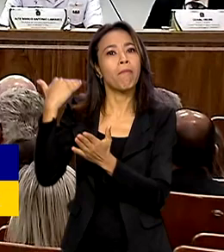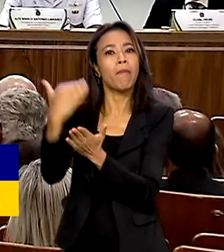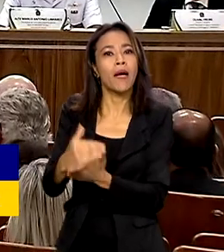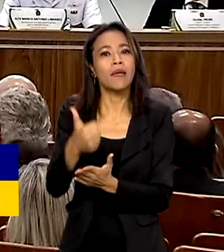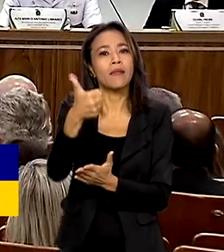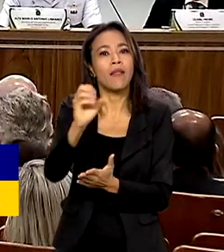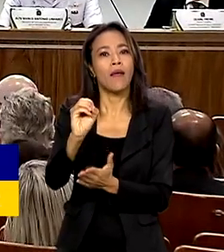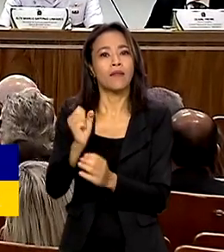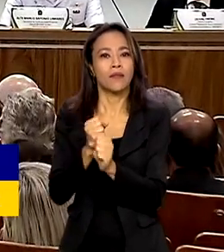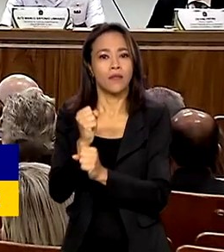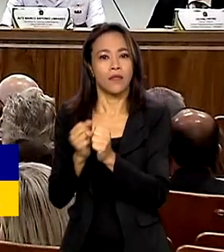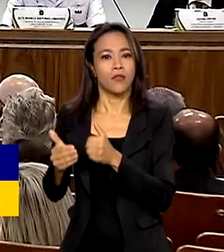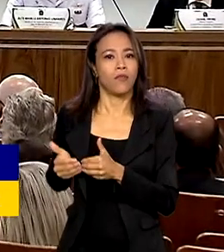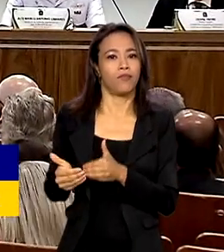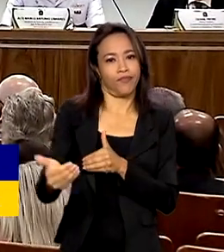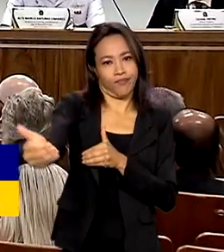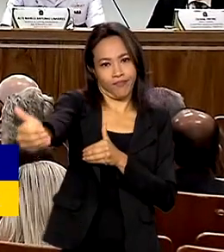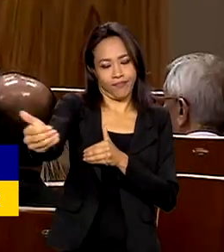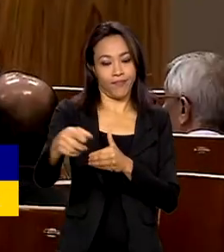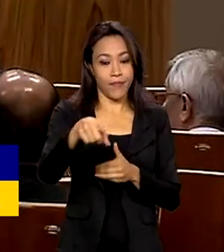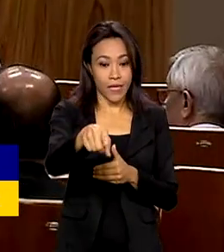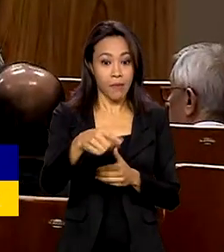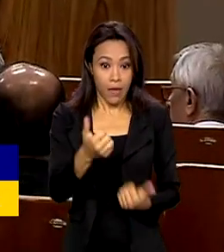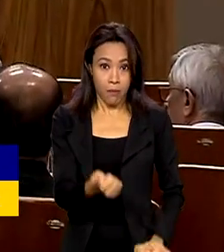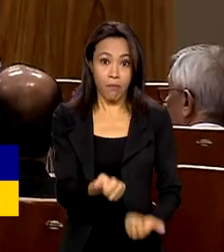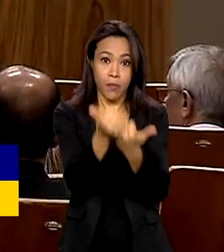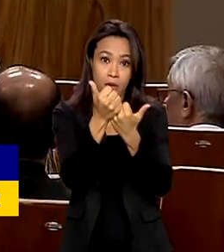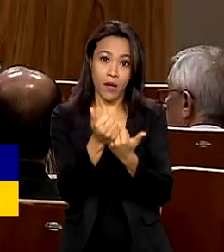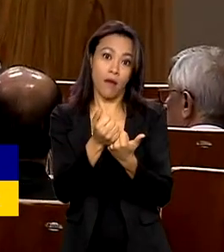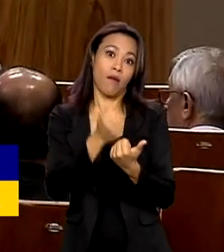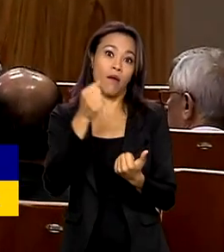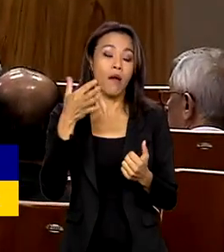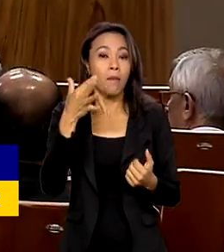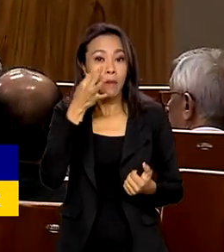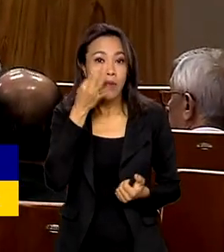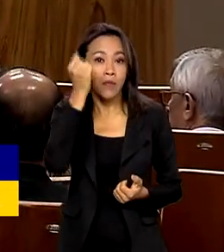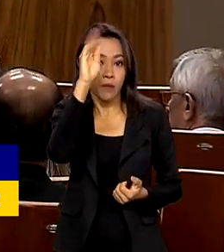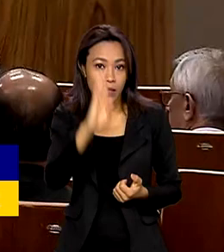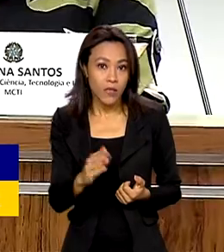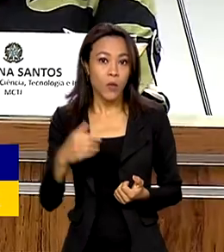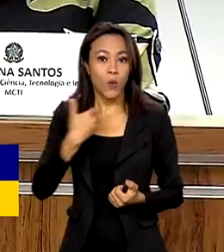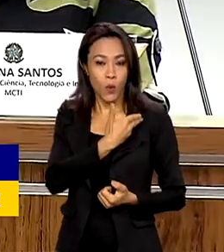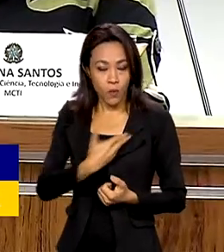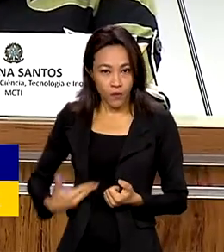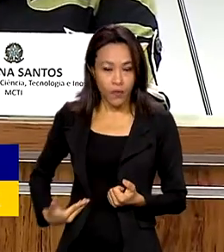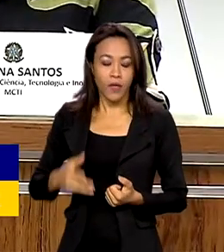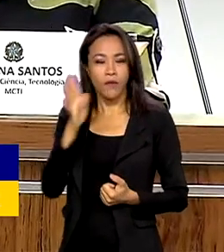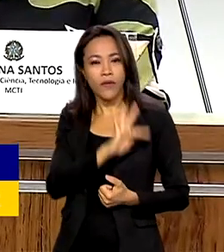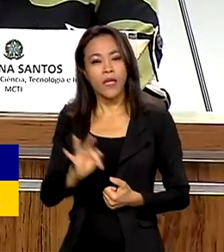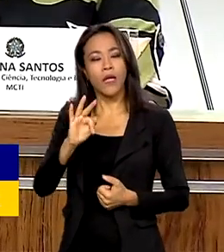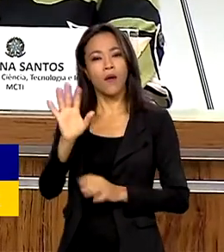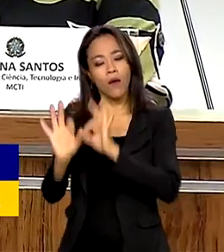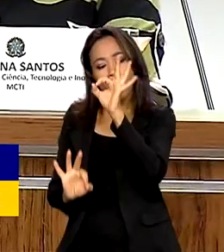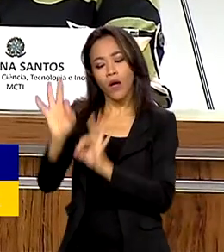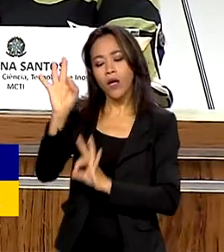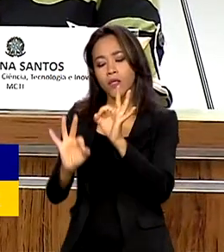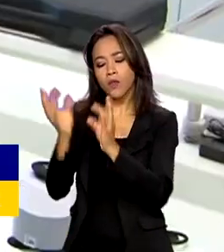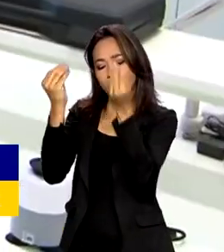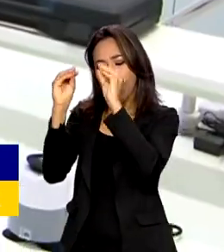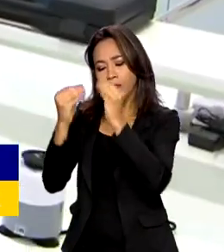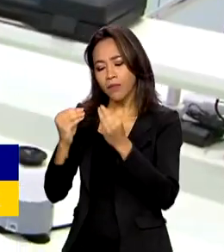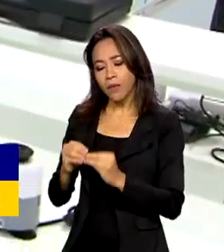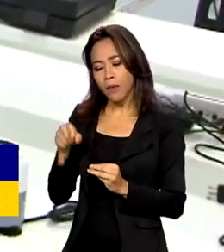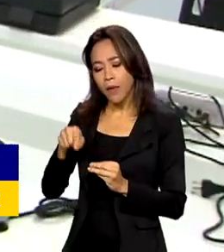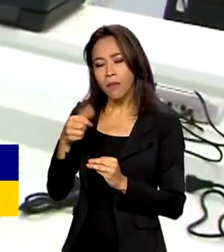fortalecer a presença do Brasil na região, o governo federal lançou o Plano Decenal para a Ciência Antártica do Brasil.